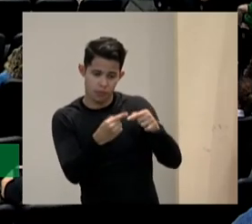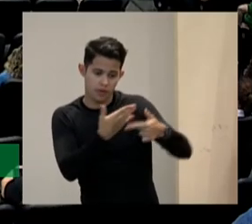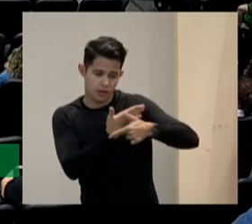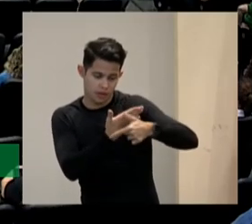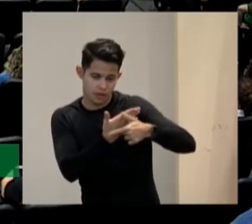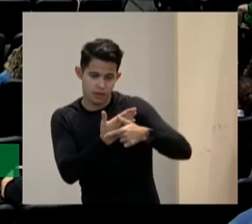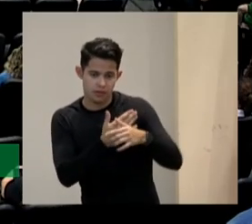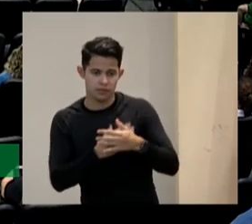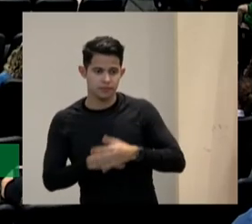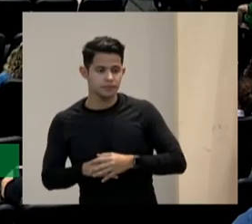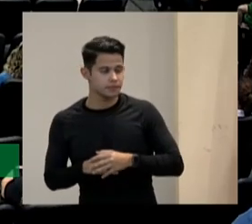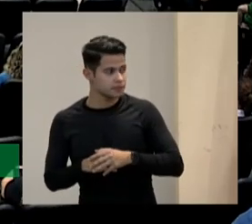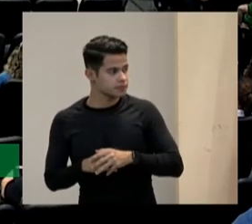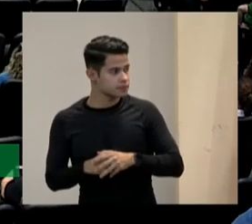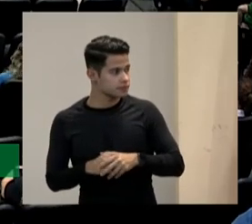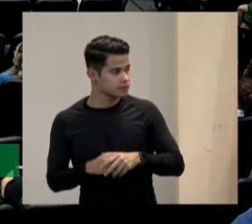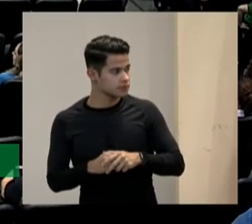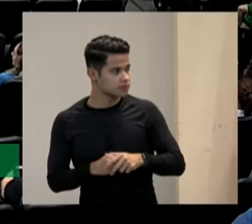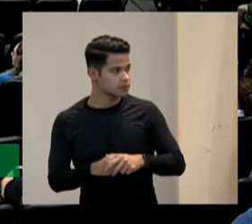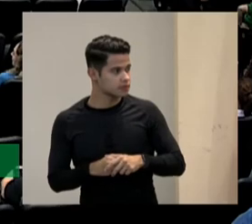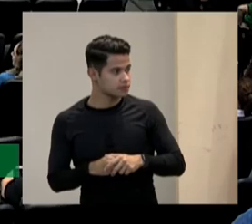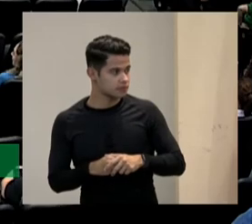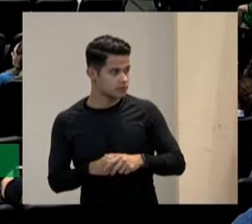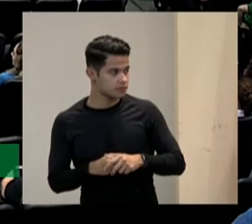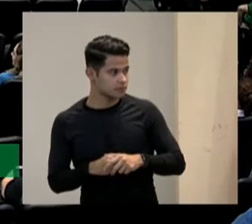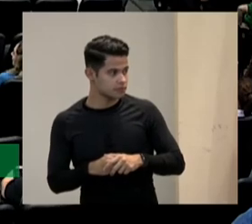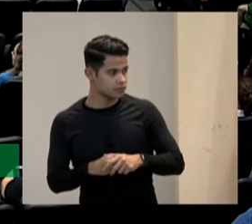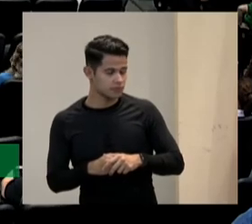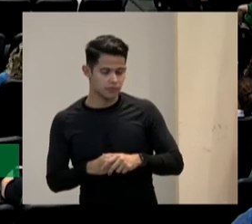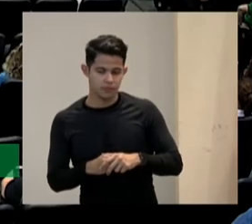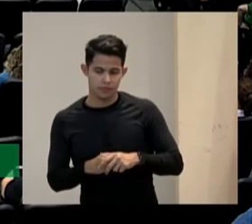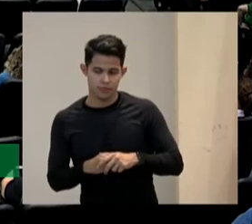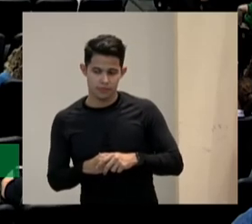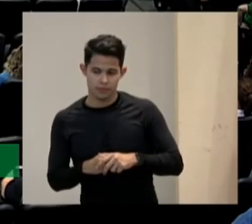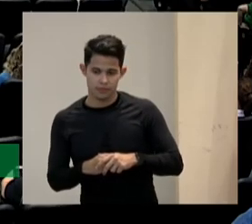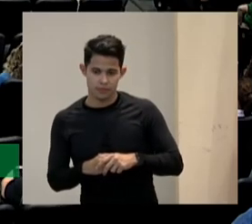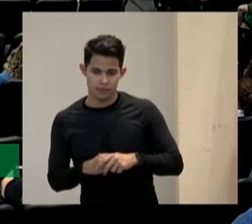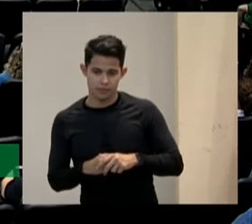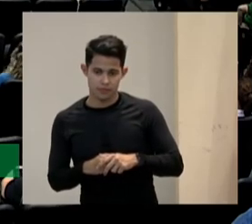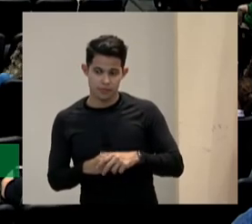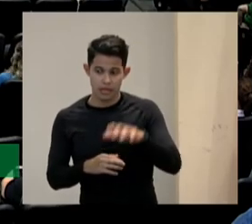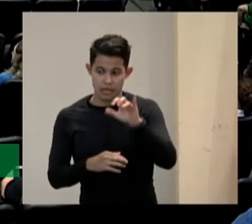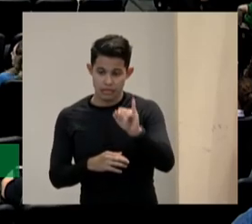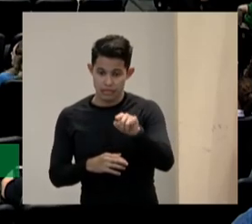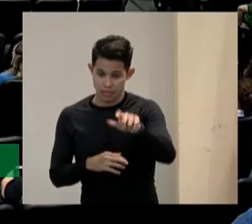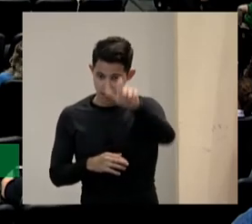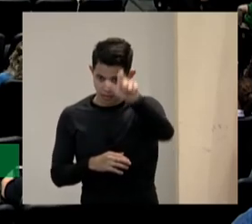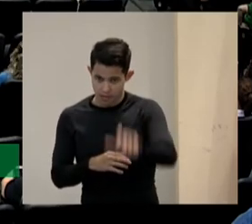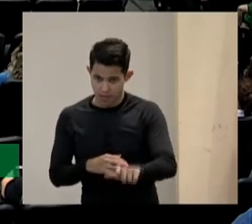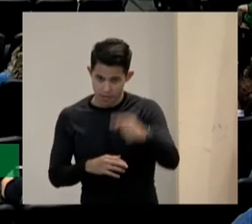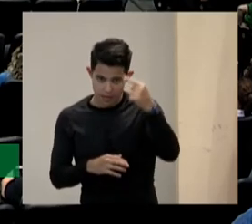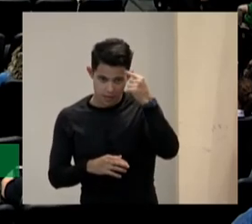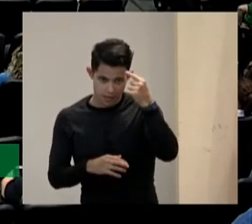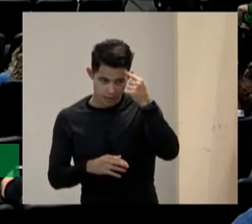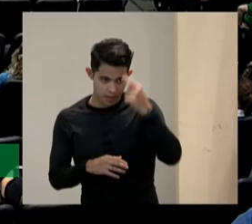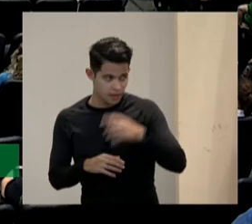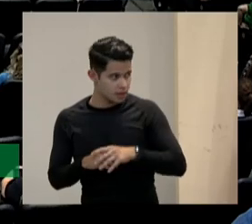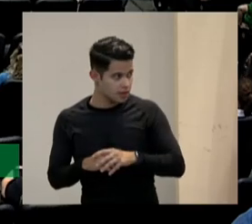todo isto não é novo gente todo isto tem é dizer se vocês pensam todo isto tem